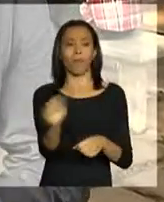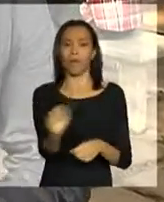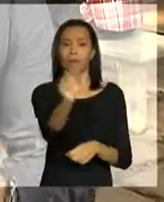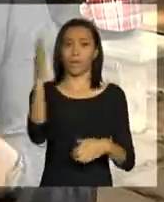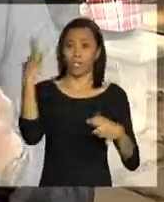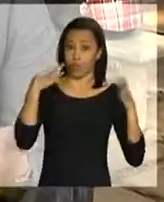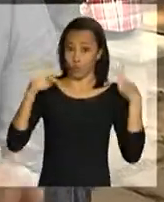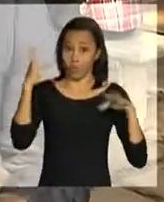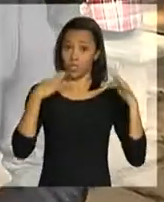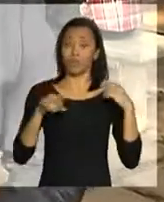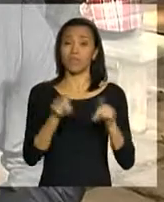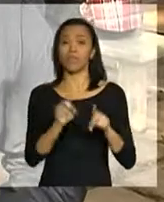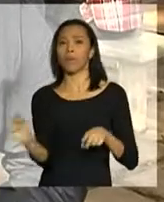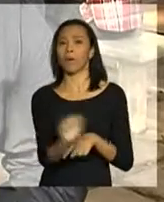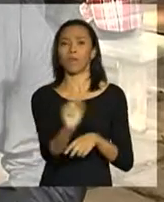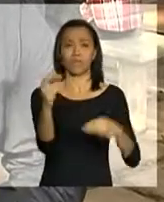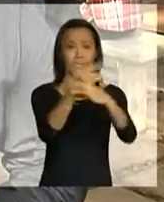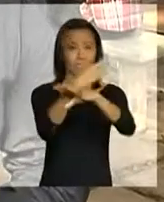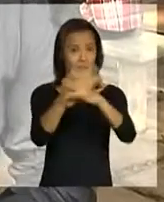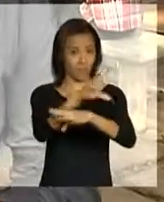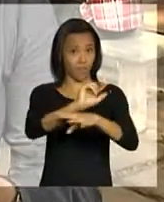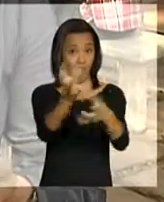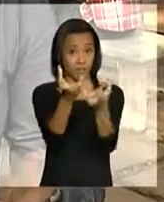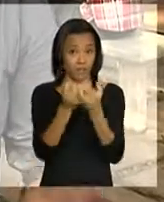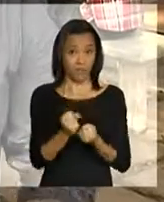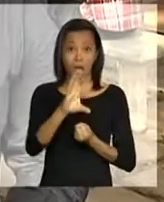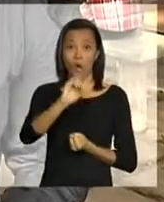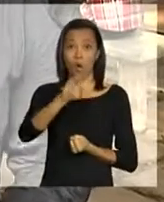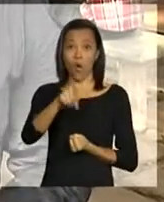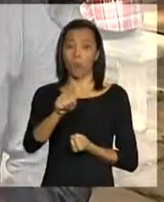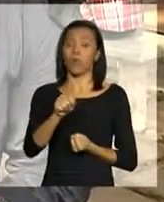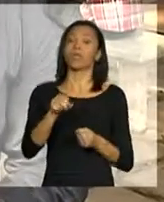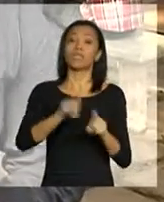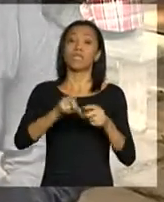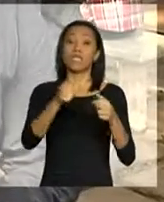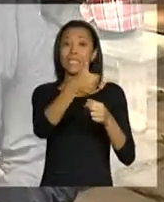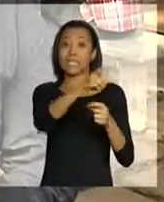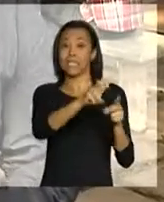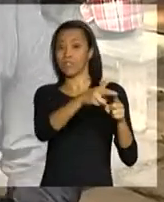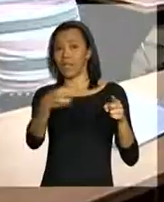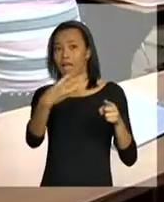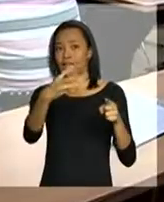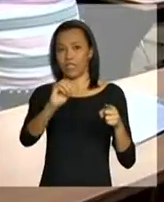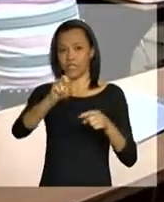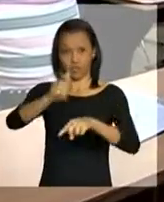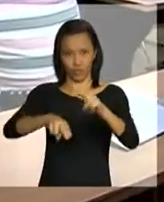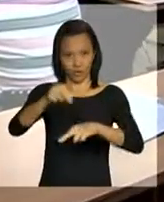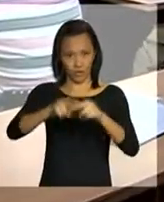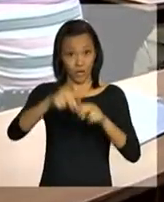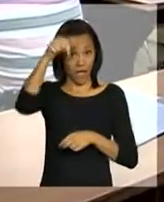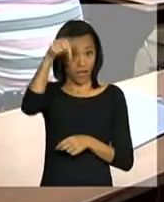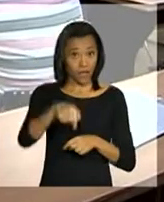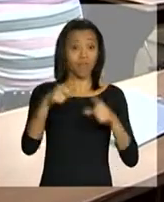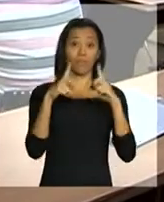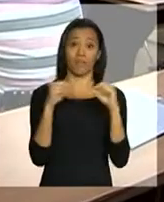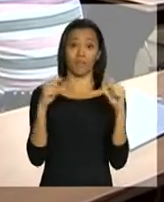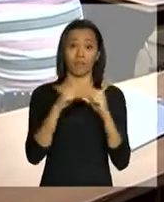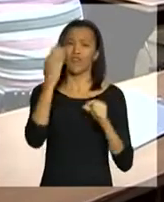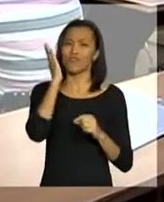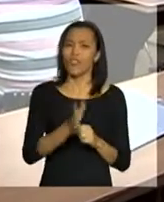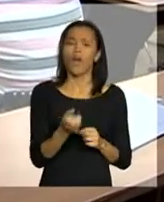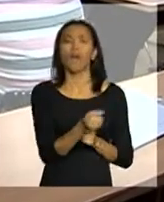capitais que vão sediar a Copa das Confederações, que acontece de 15 a 30 de junho. Aqui em Brasília foram